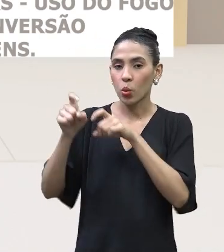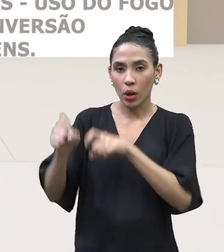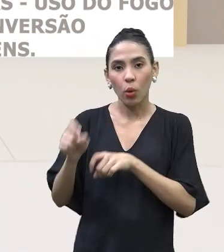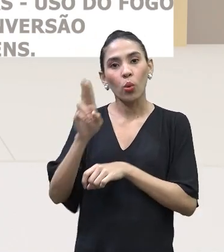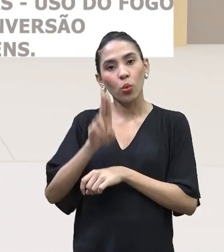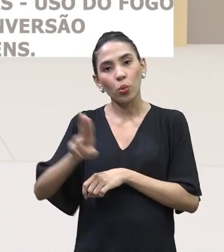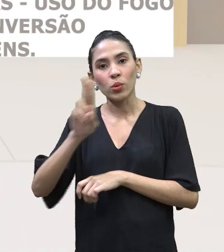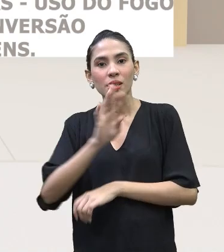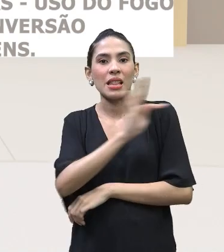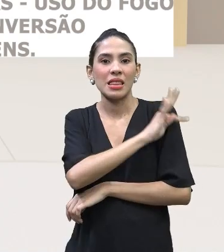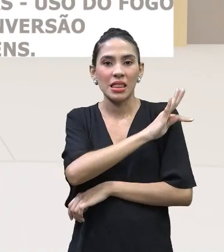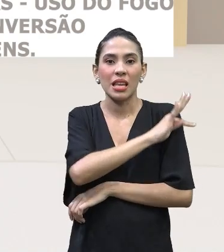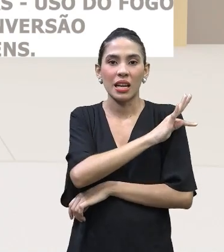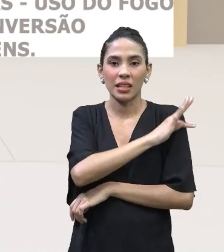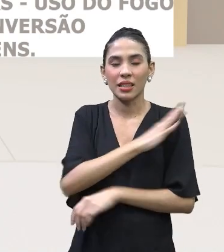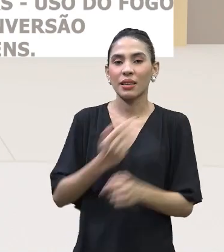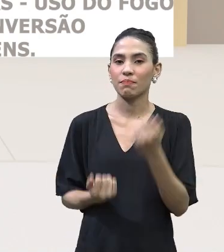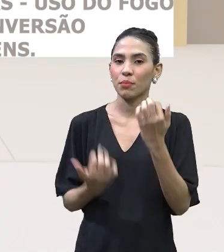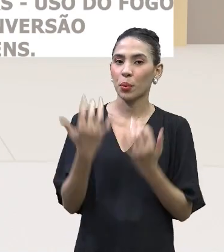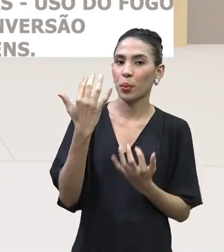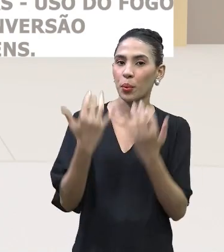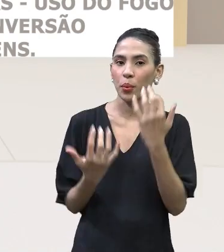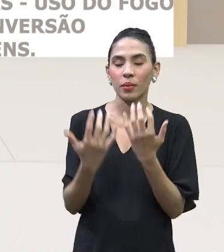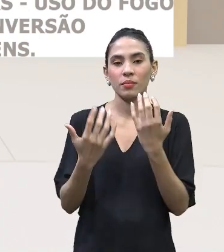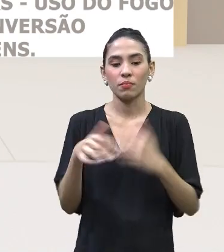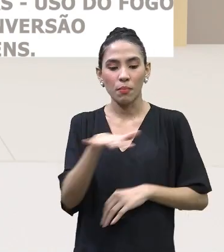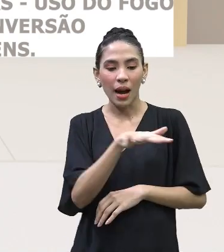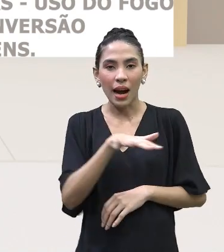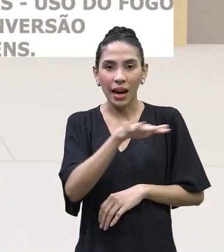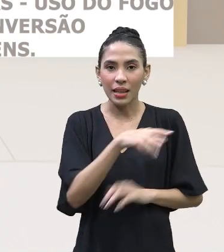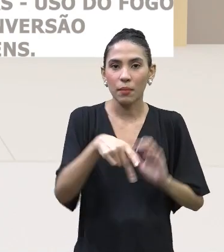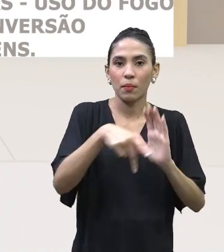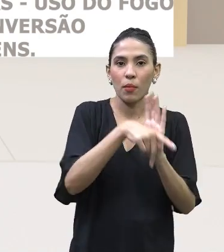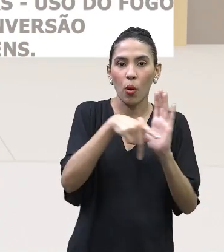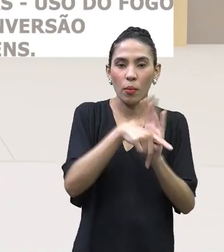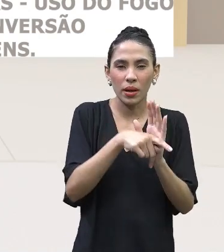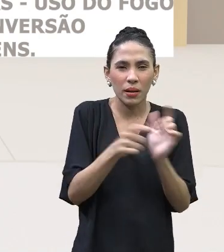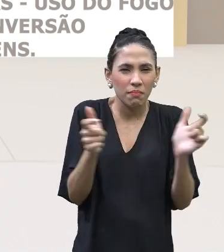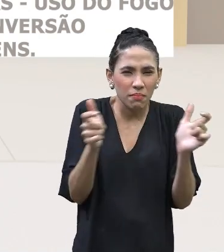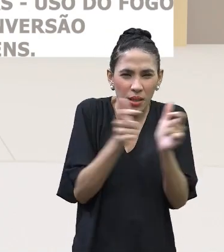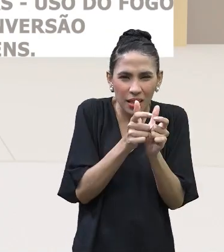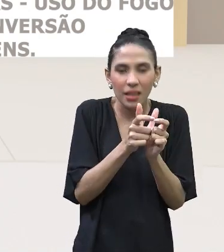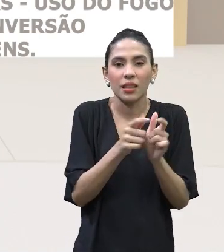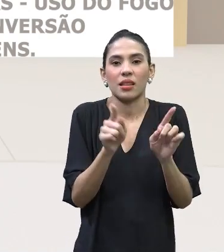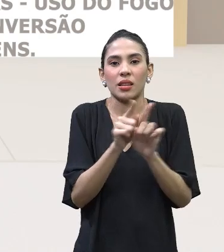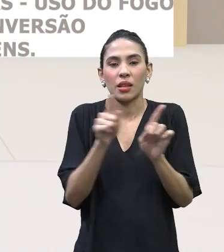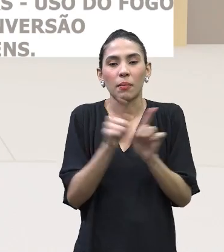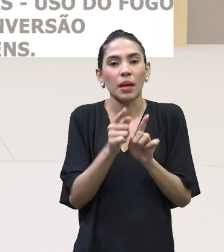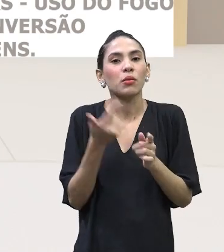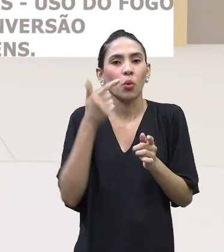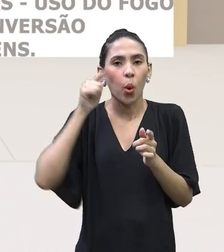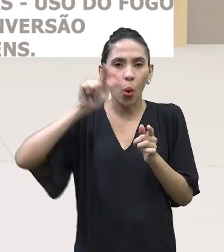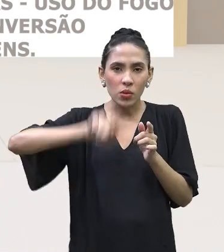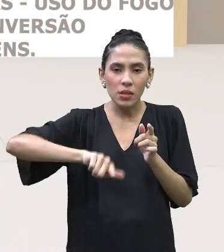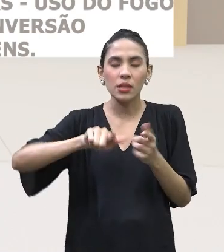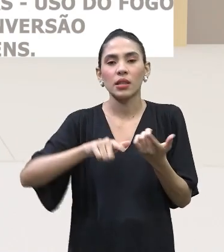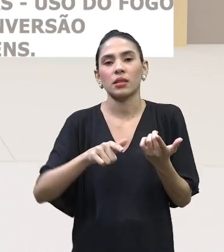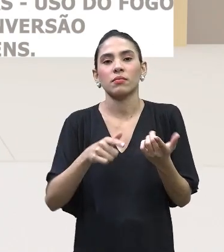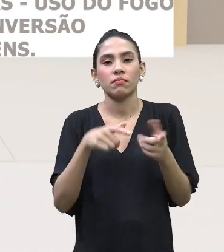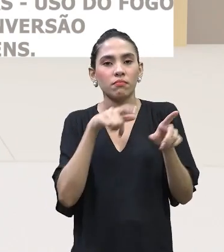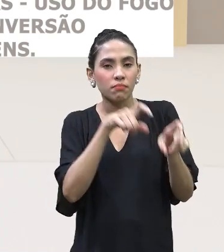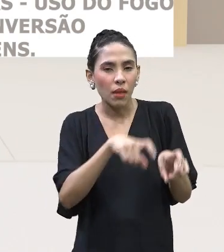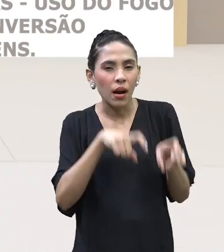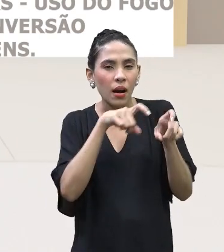por que não dizer, de queimar uma porção territorial muito pequena, até para ele mesmo fazer o seu roçado,